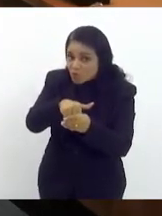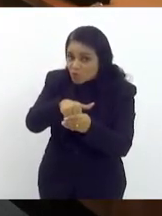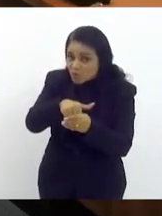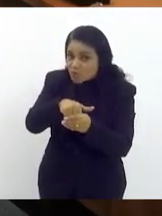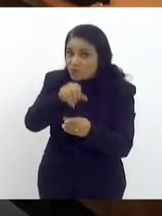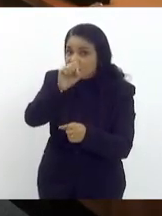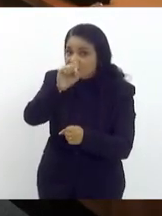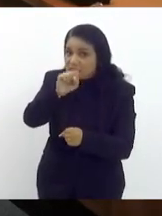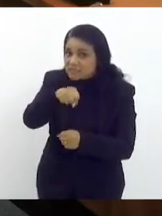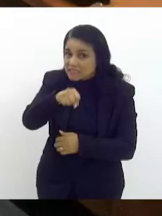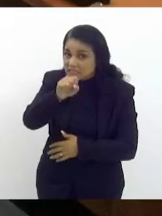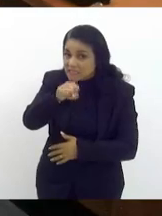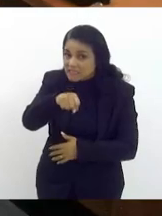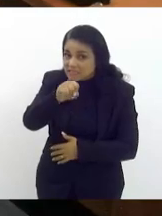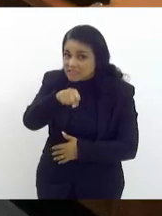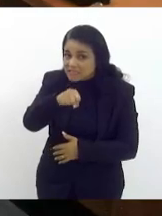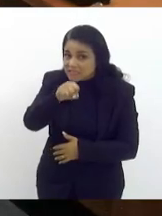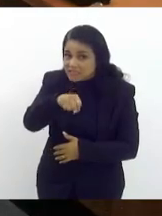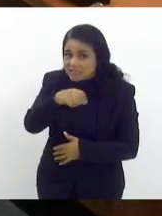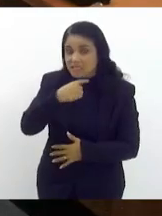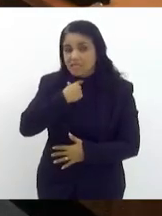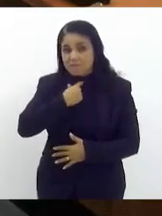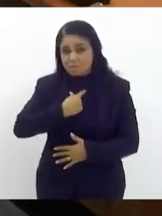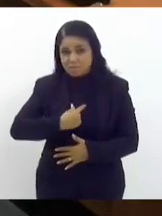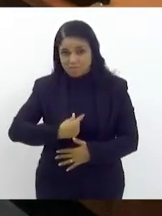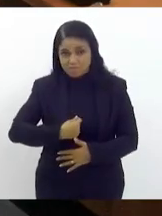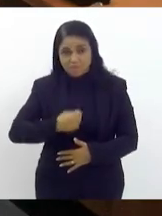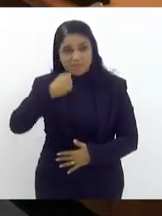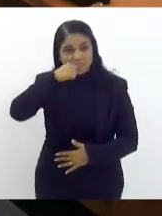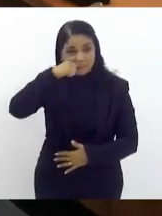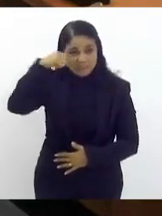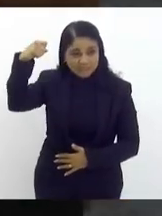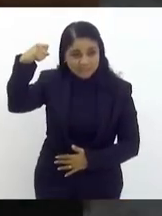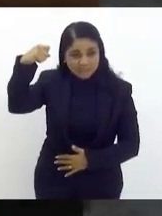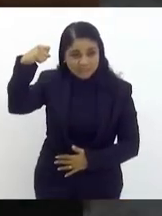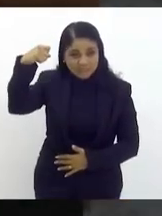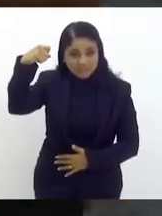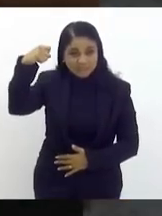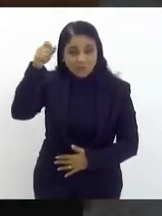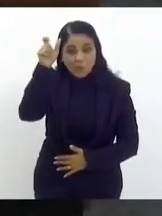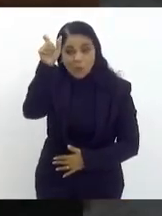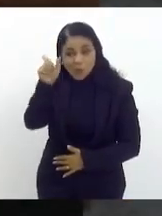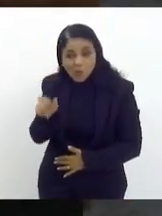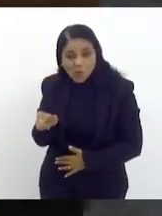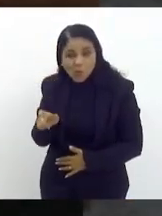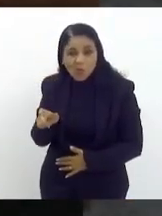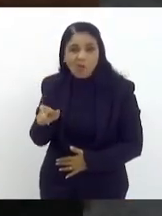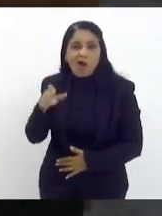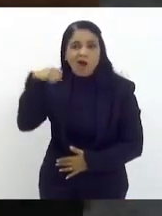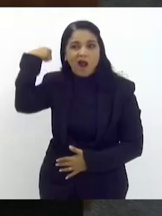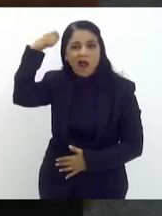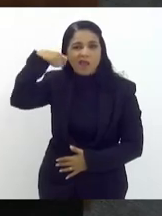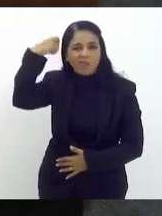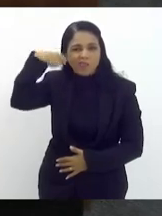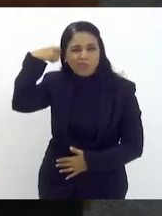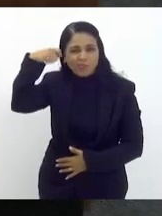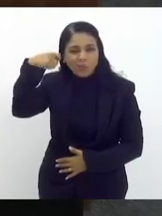favoravelmente a medalha tiradentes ao ator comediante